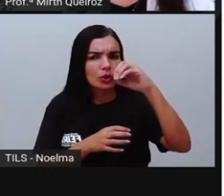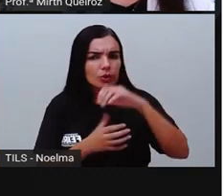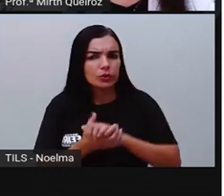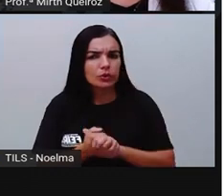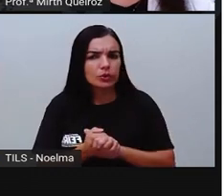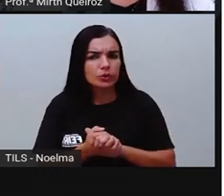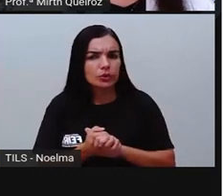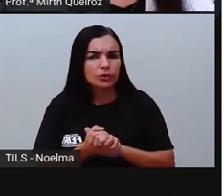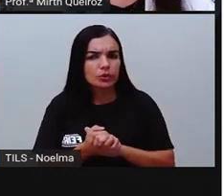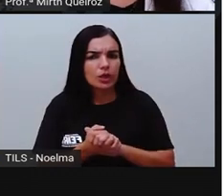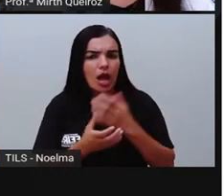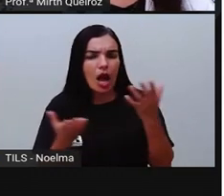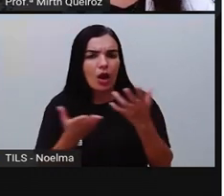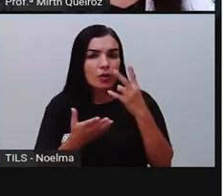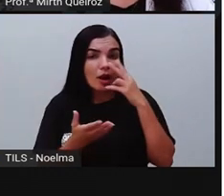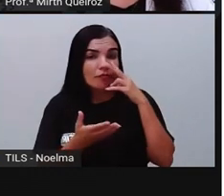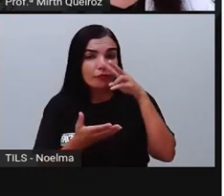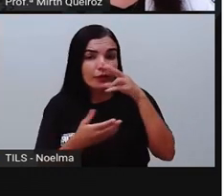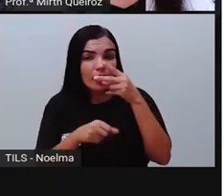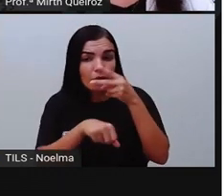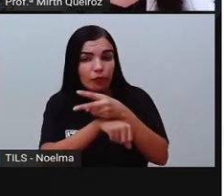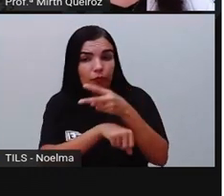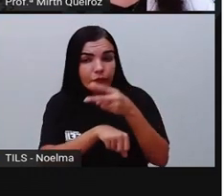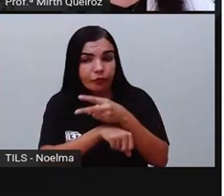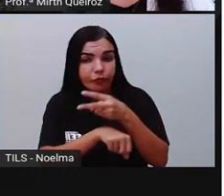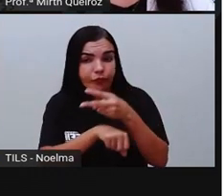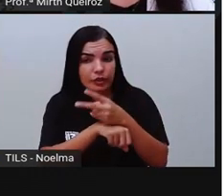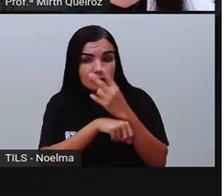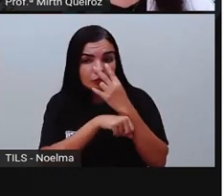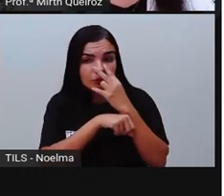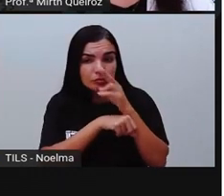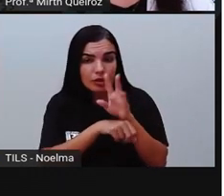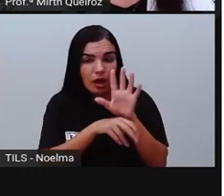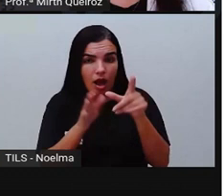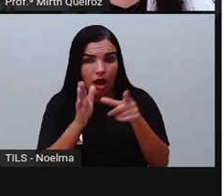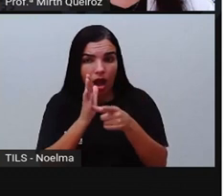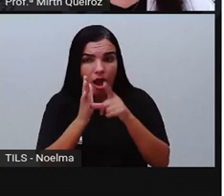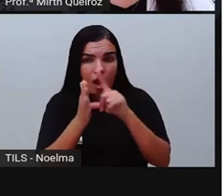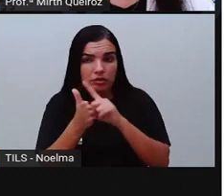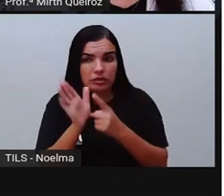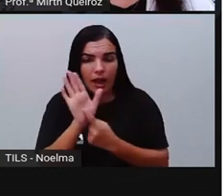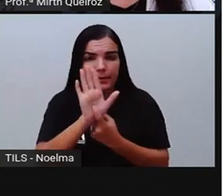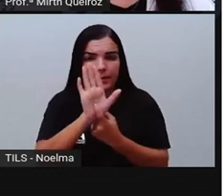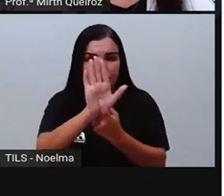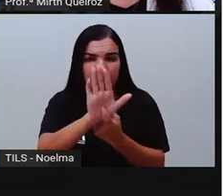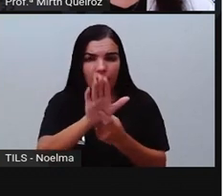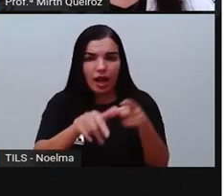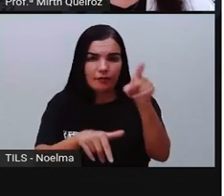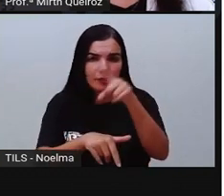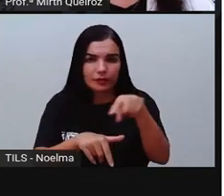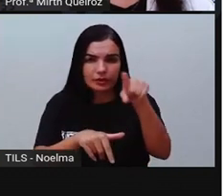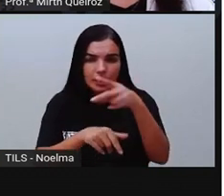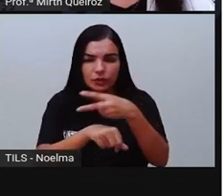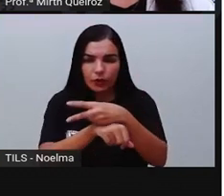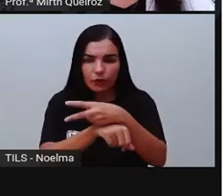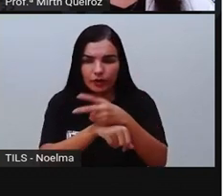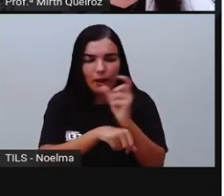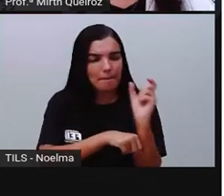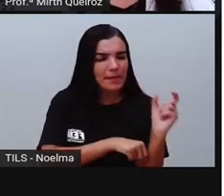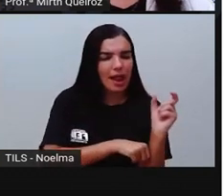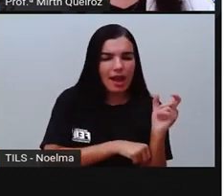E nós vamos conferir isso. Mas antes de eu apresentar pra vocês essas palavras,